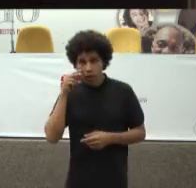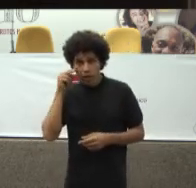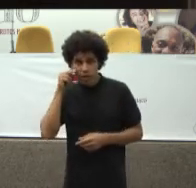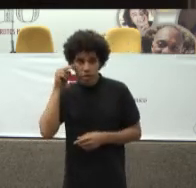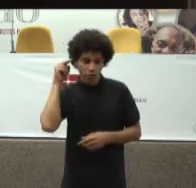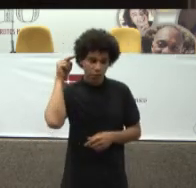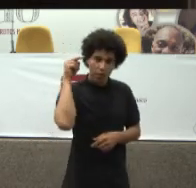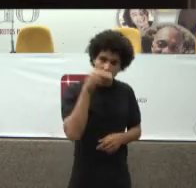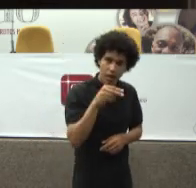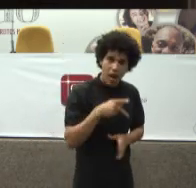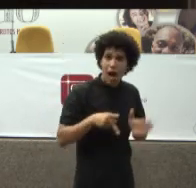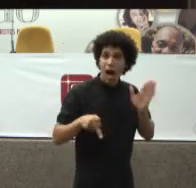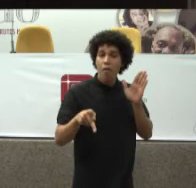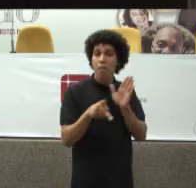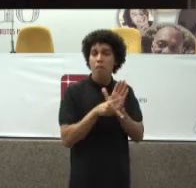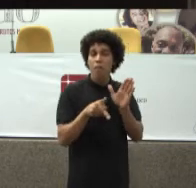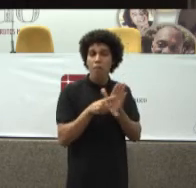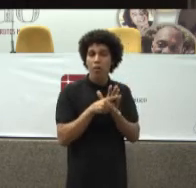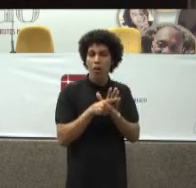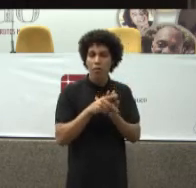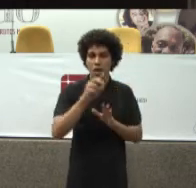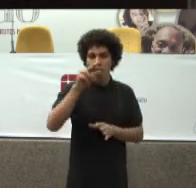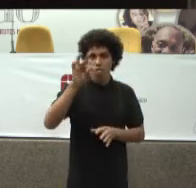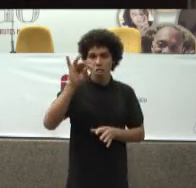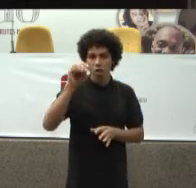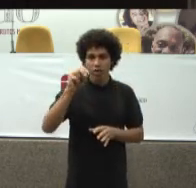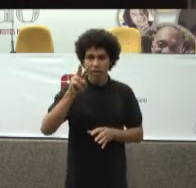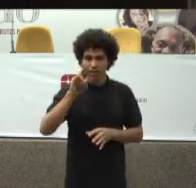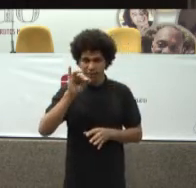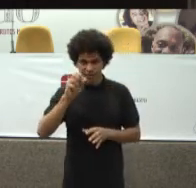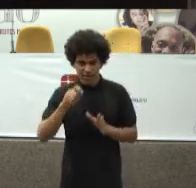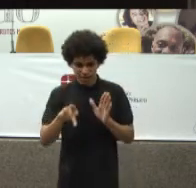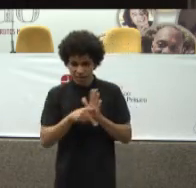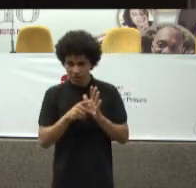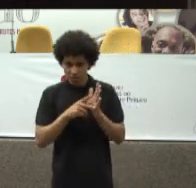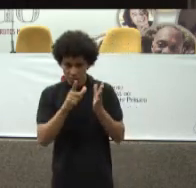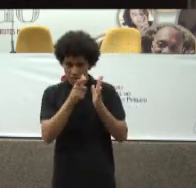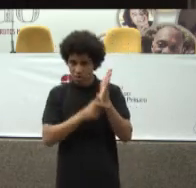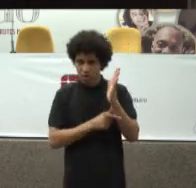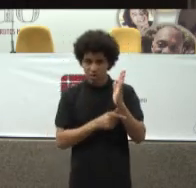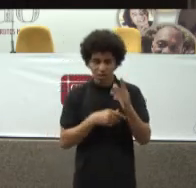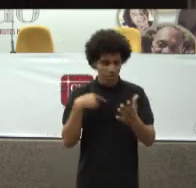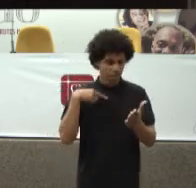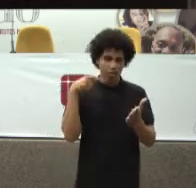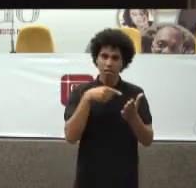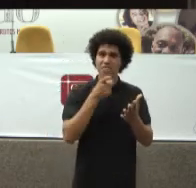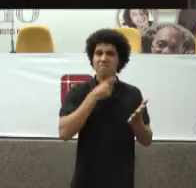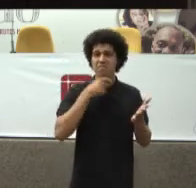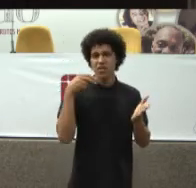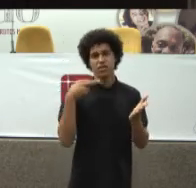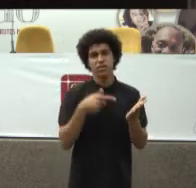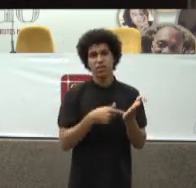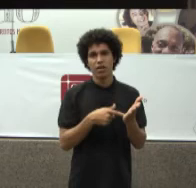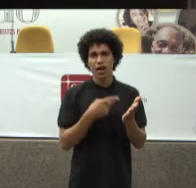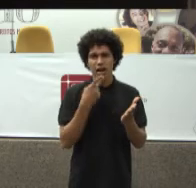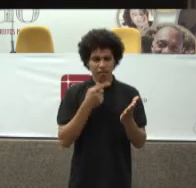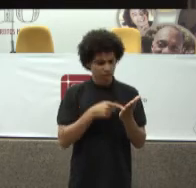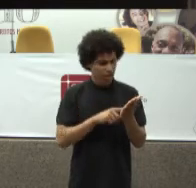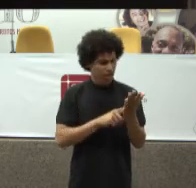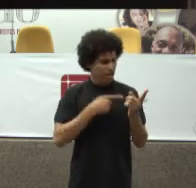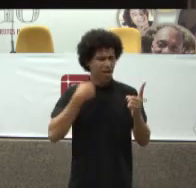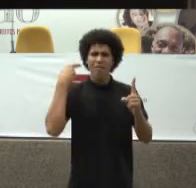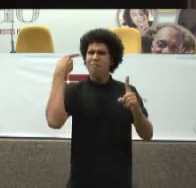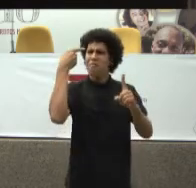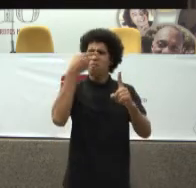É mentirosa Tá? Eles chamam De preço Visível O preço Fabricante Fica 30% A